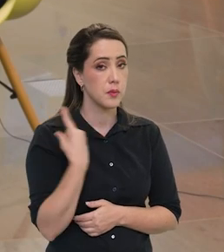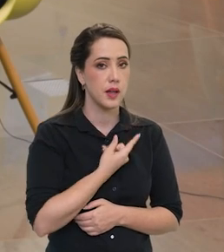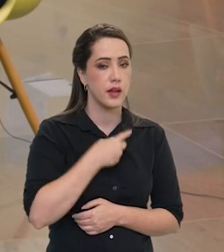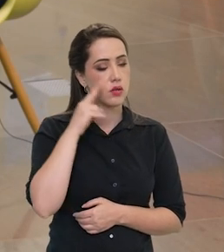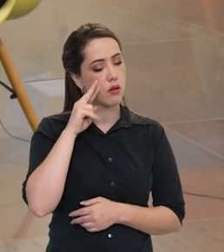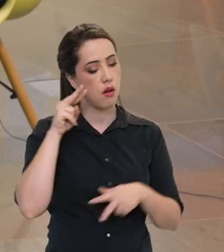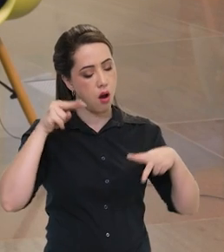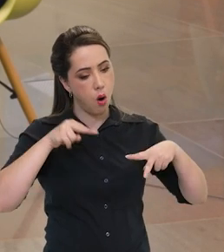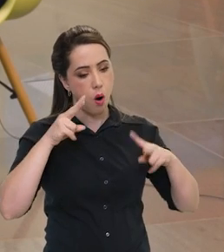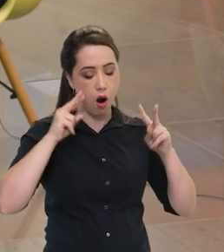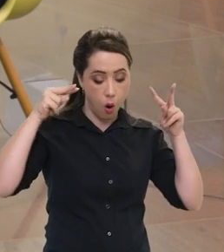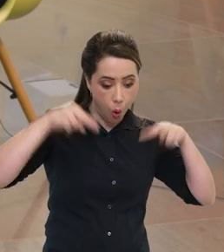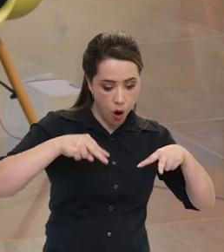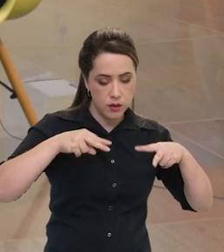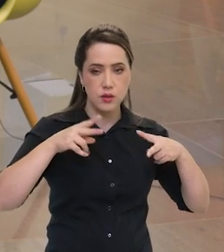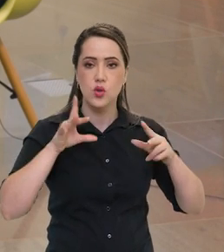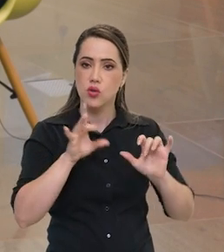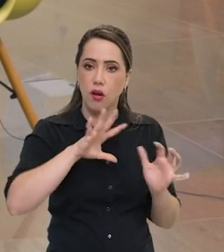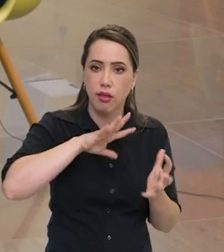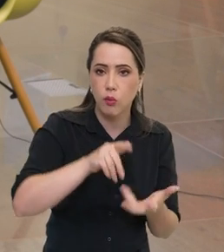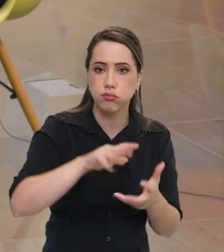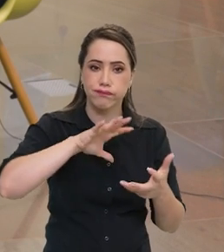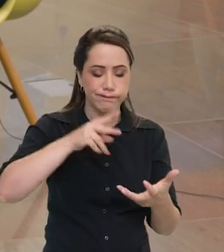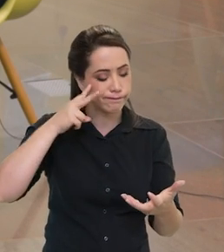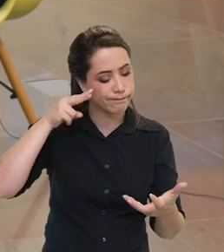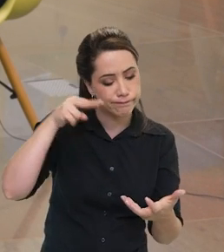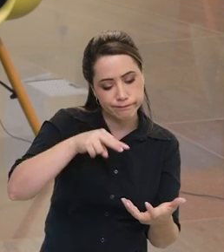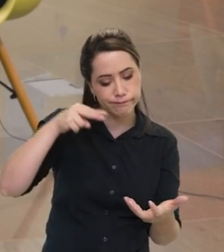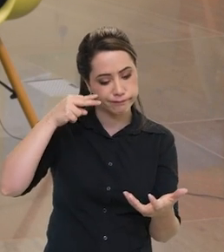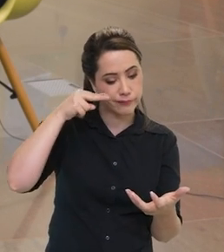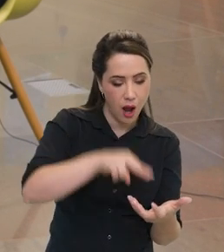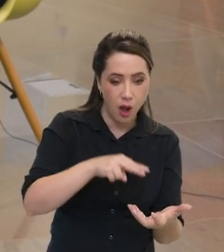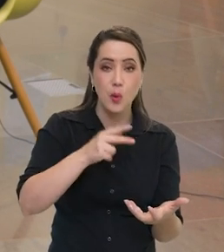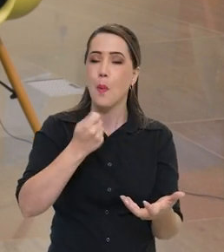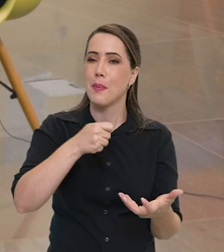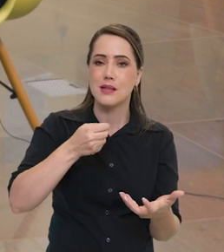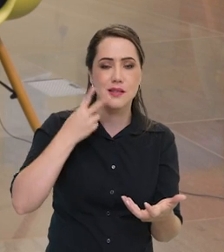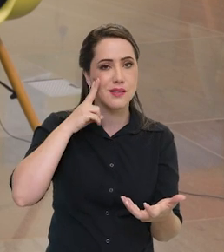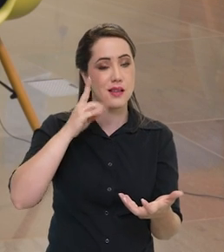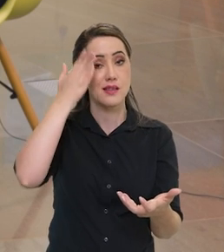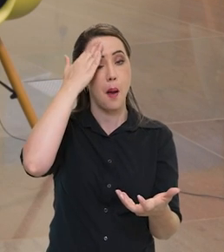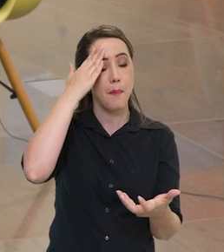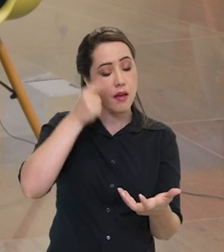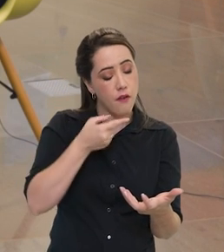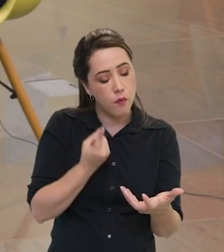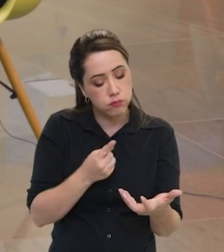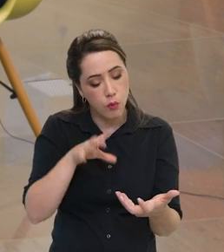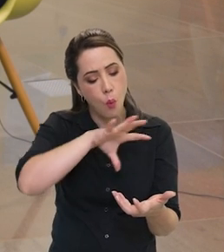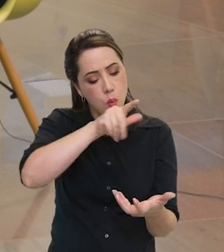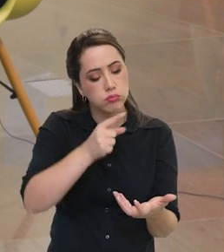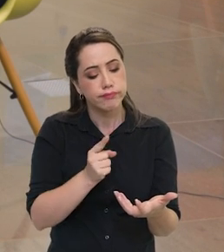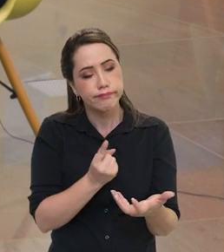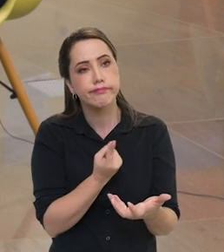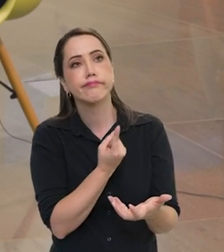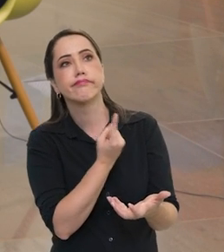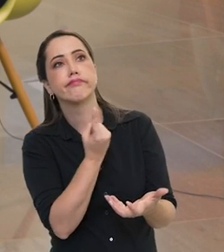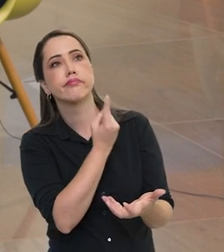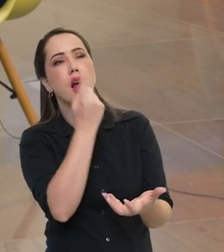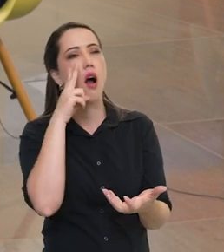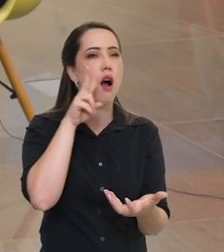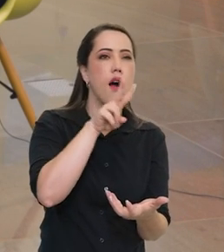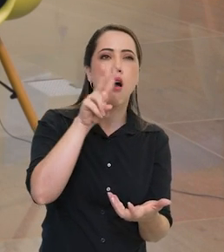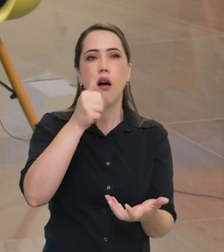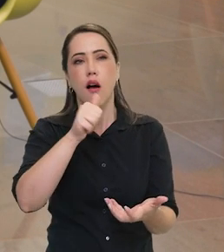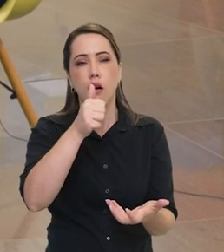para que a gente fique só nela. A gente quer saber o que acontece lá fora. Isso é importante. À medida que se estuda, por